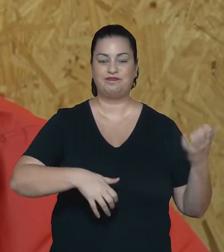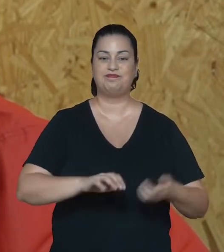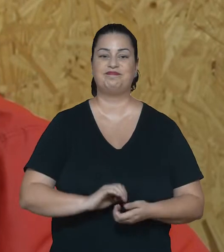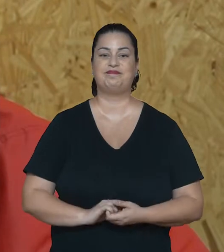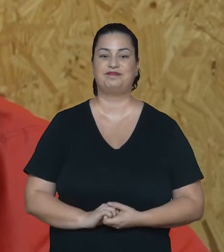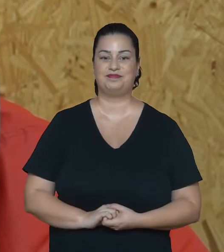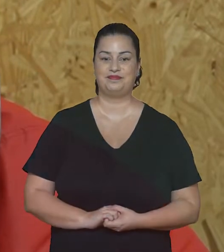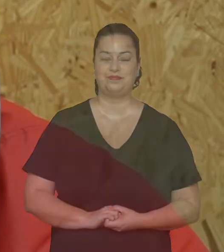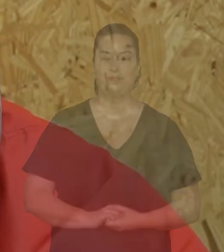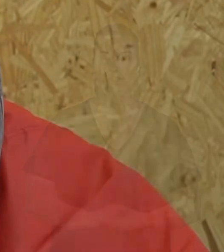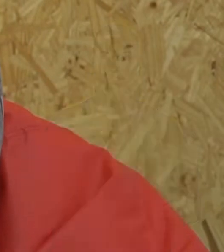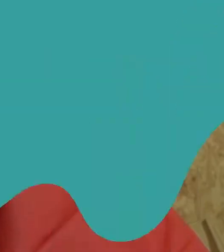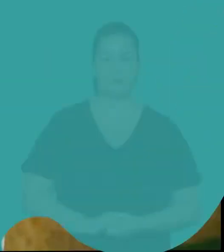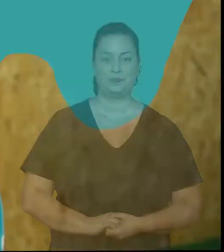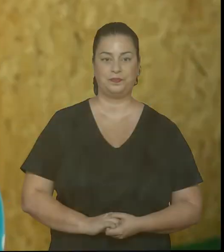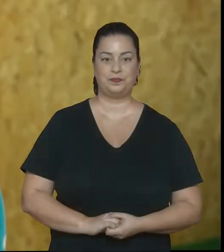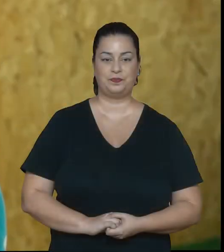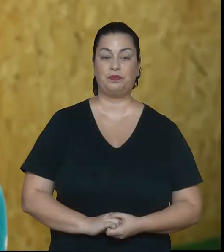e violão.